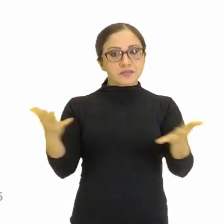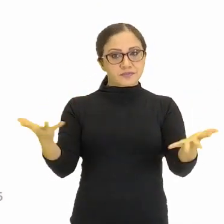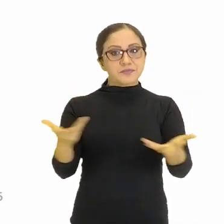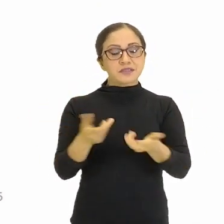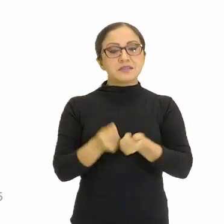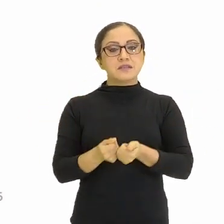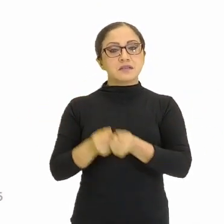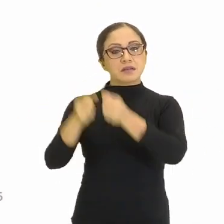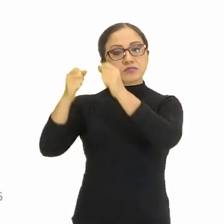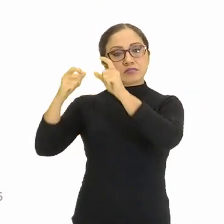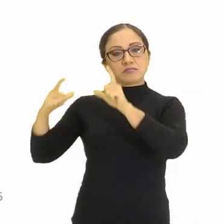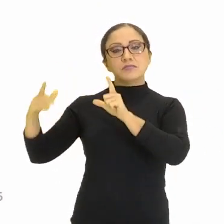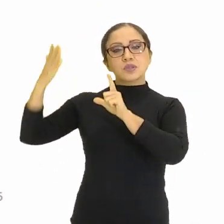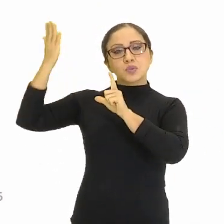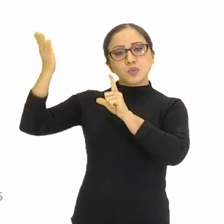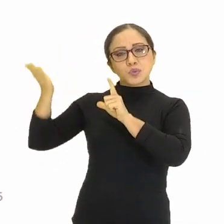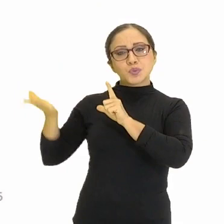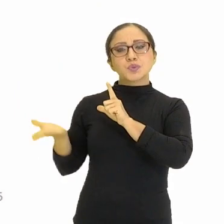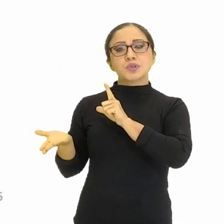aparecendo aí nesse esquema,